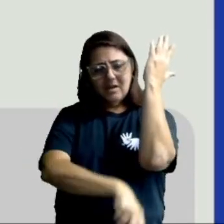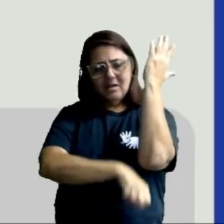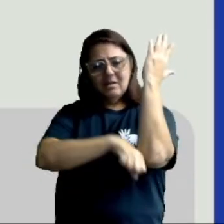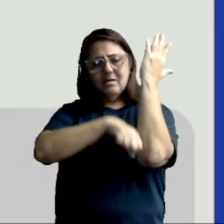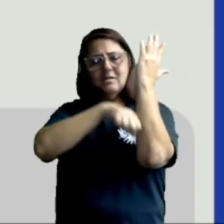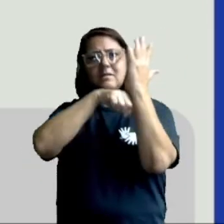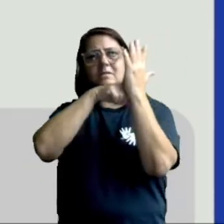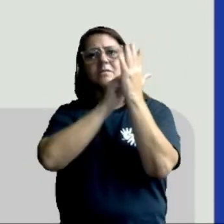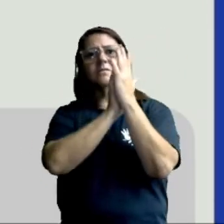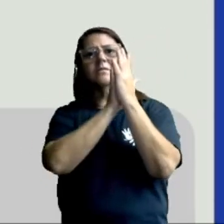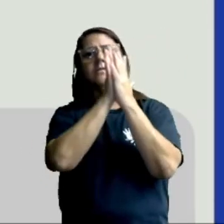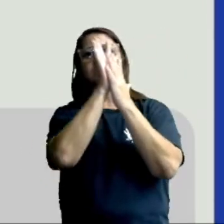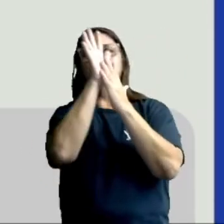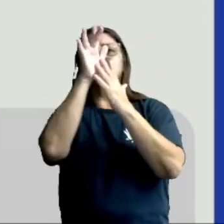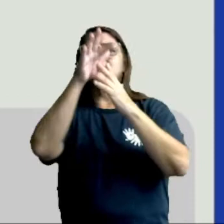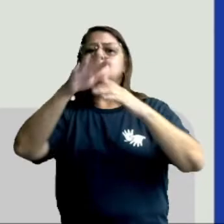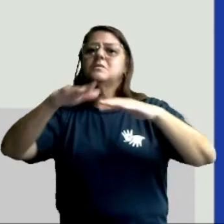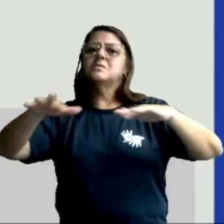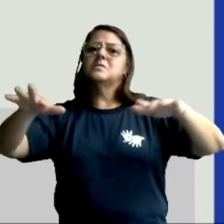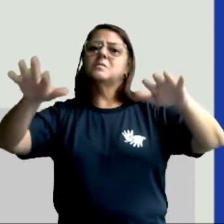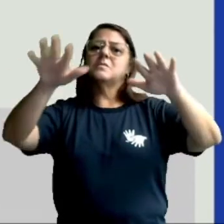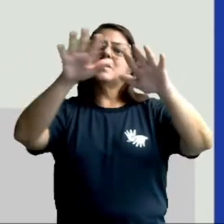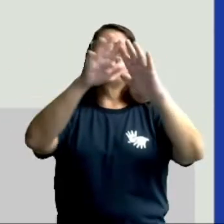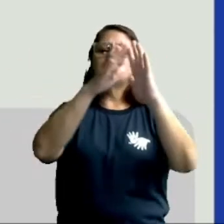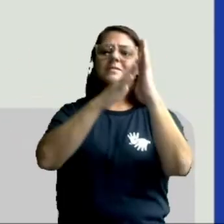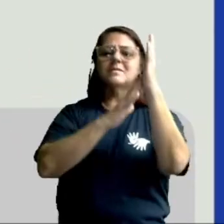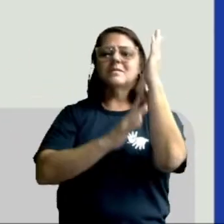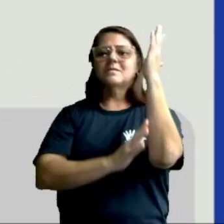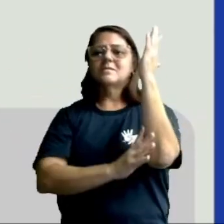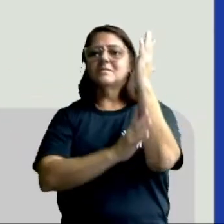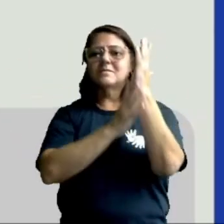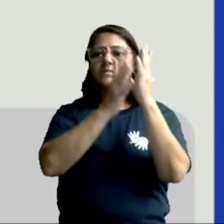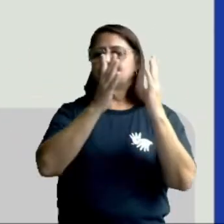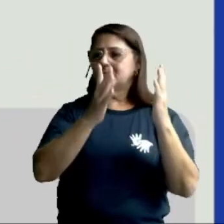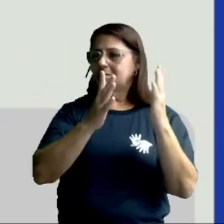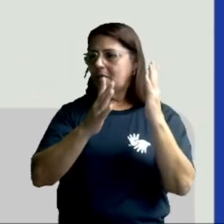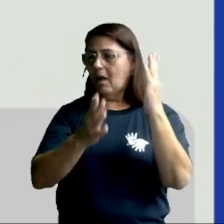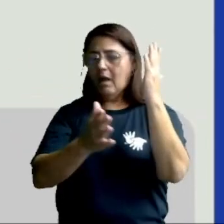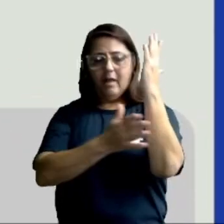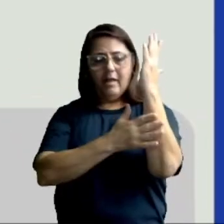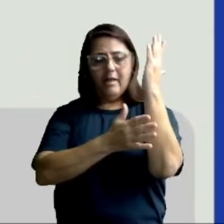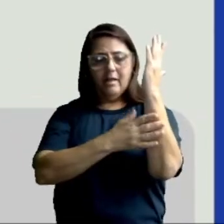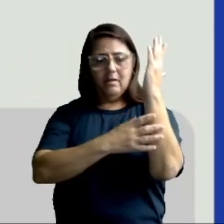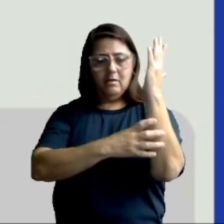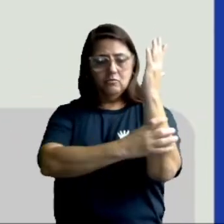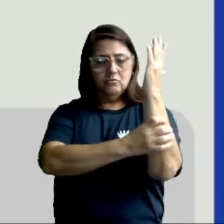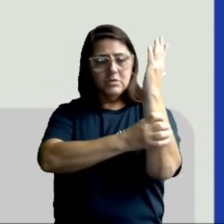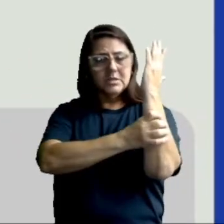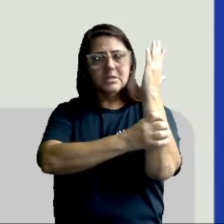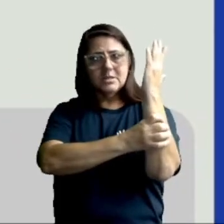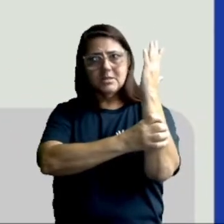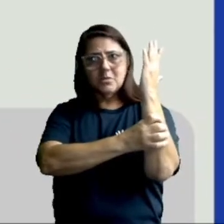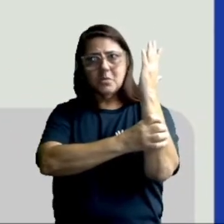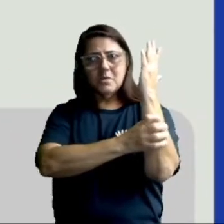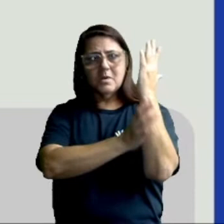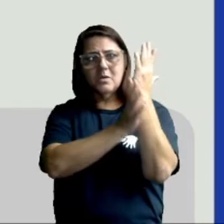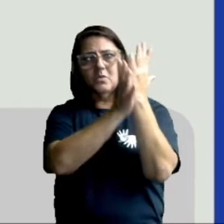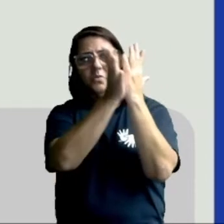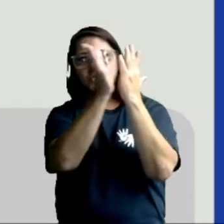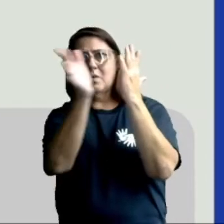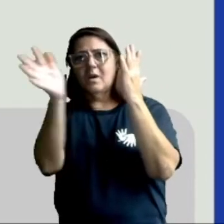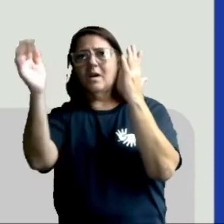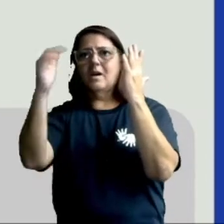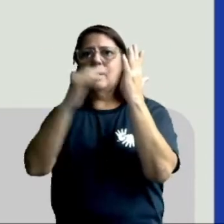transporta para todas as partes da planta. Vejam aí o tronco. Ele está segurando os galhos,